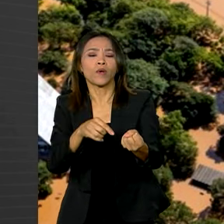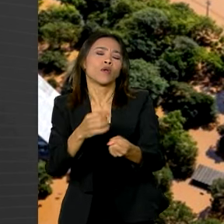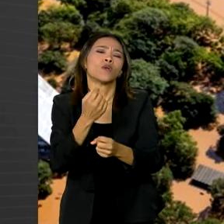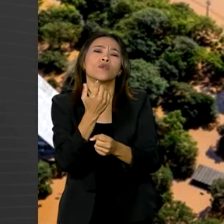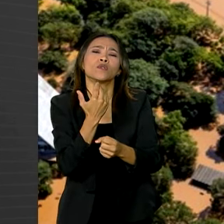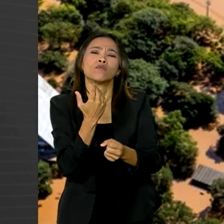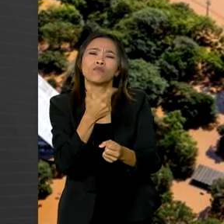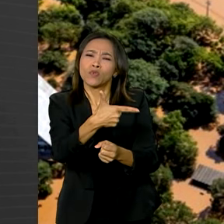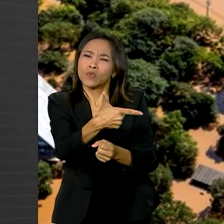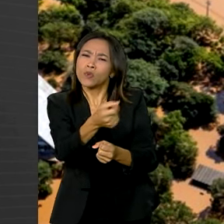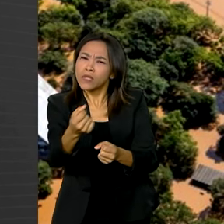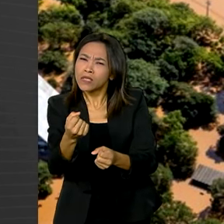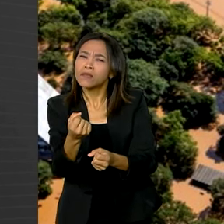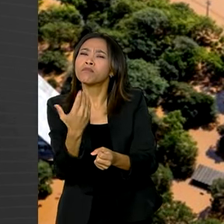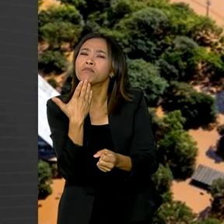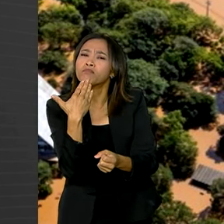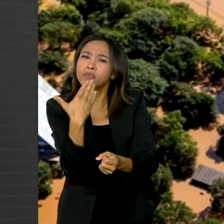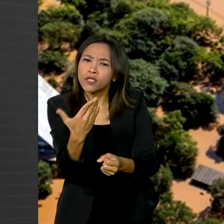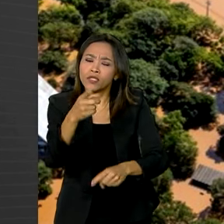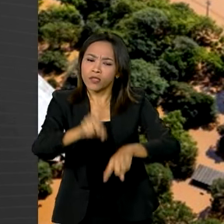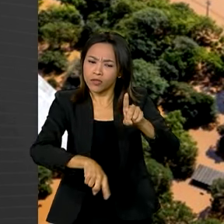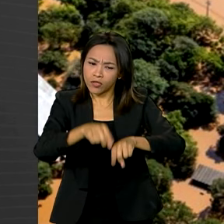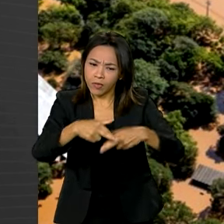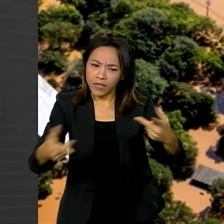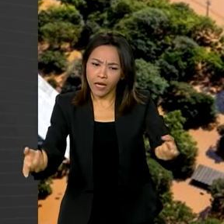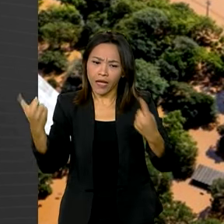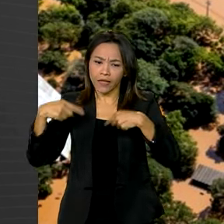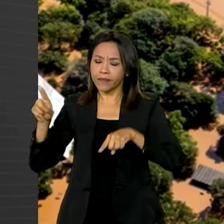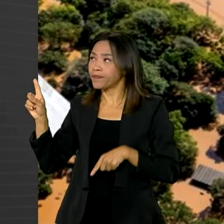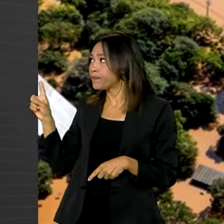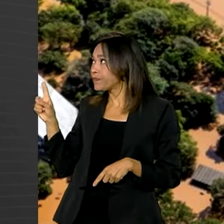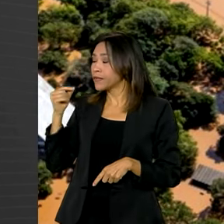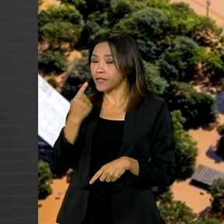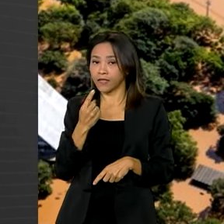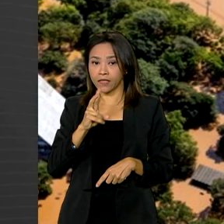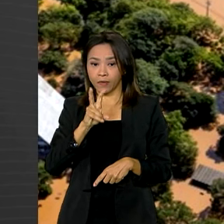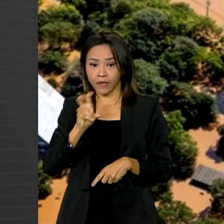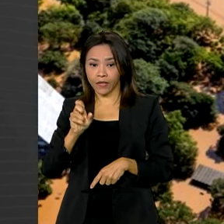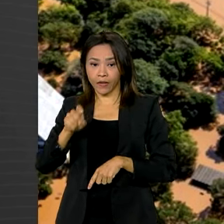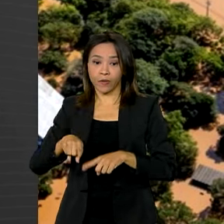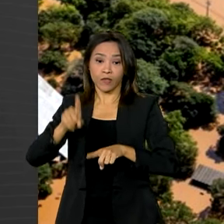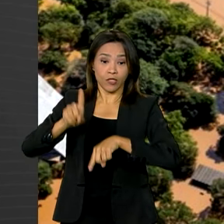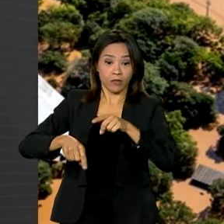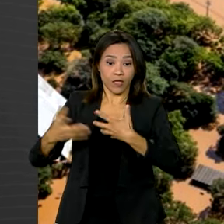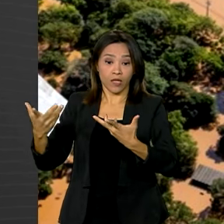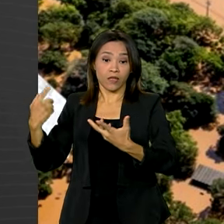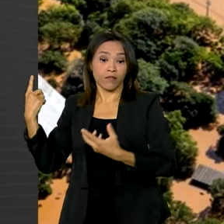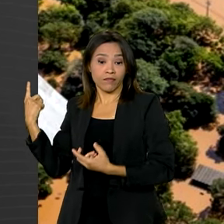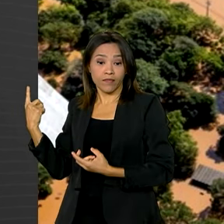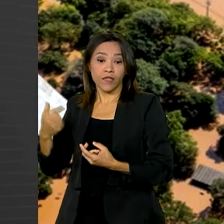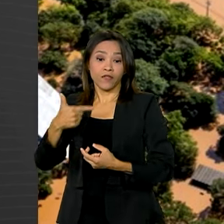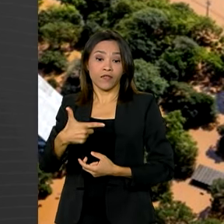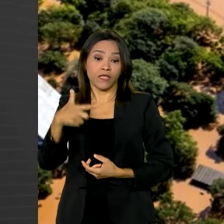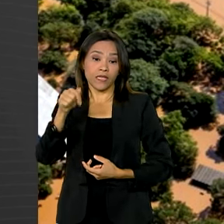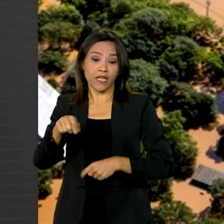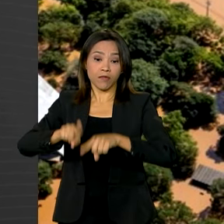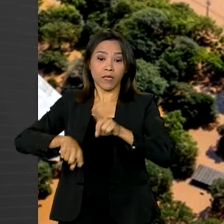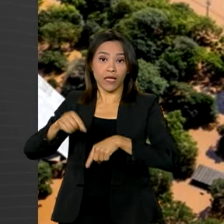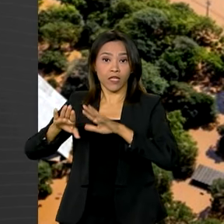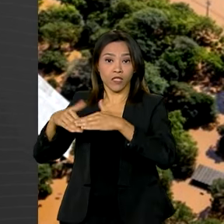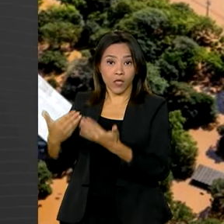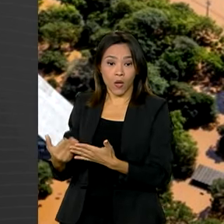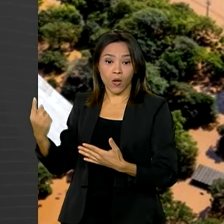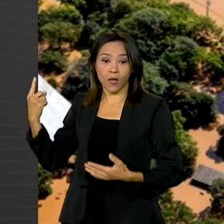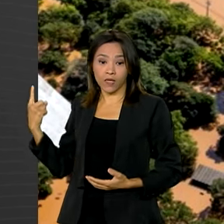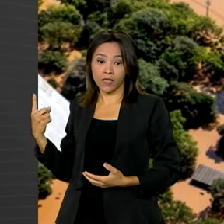pedidos de equipamentos, 151 de imobiliário, 27 de materiais escolares e 746